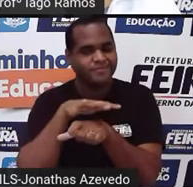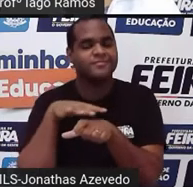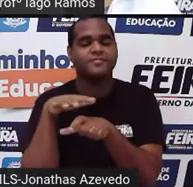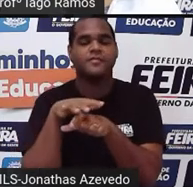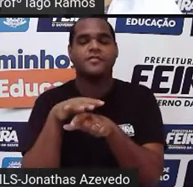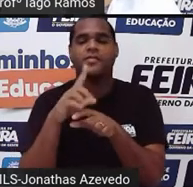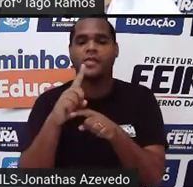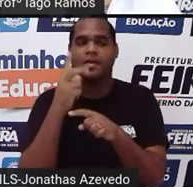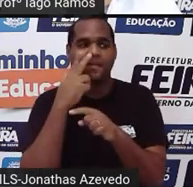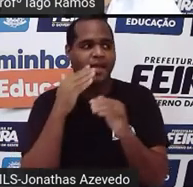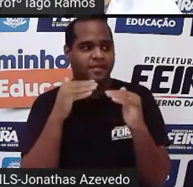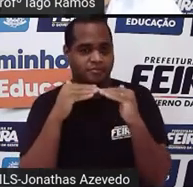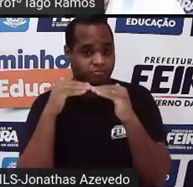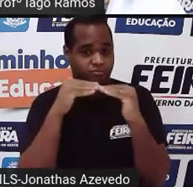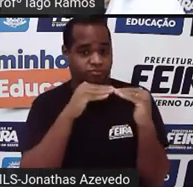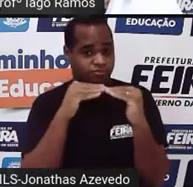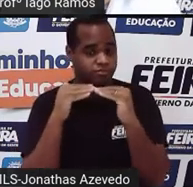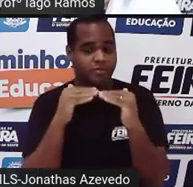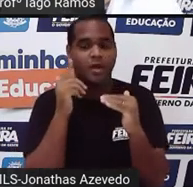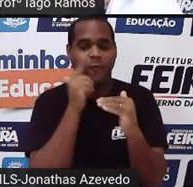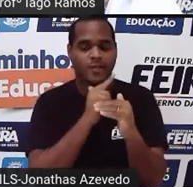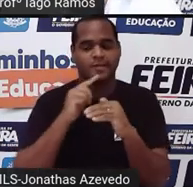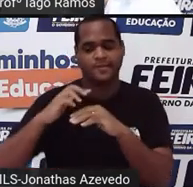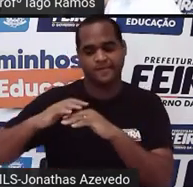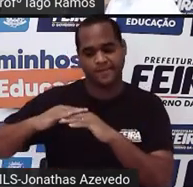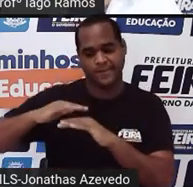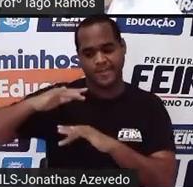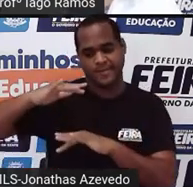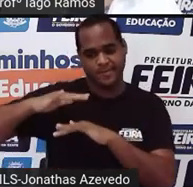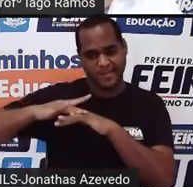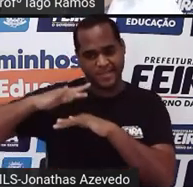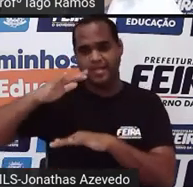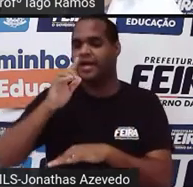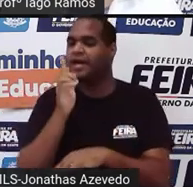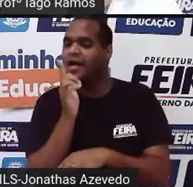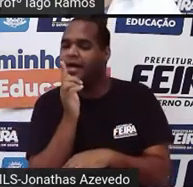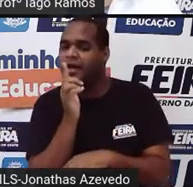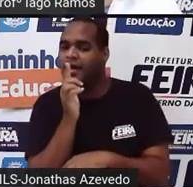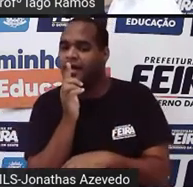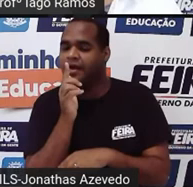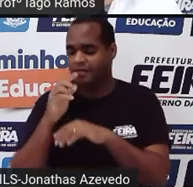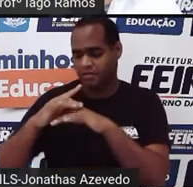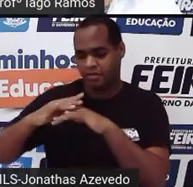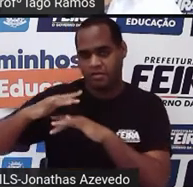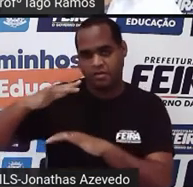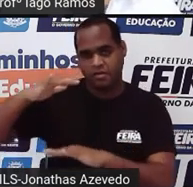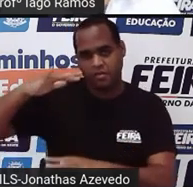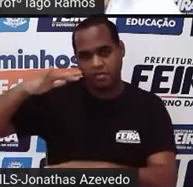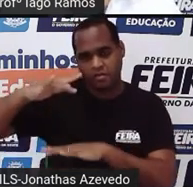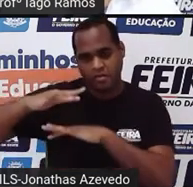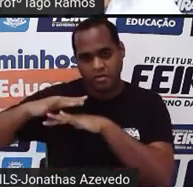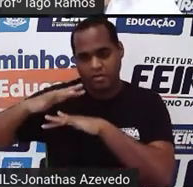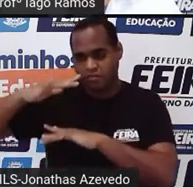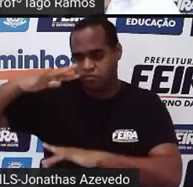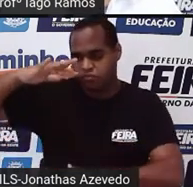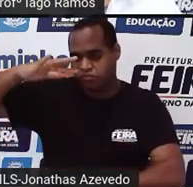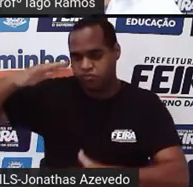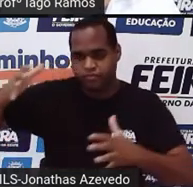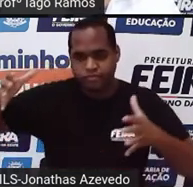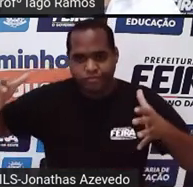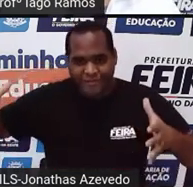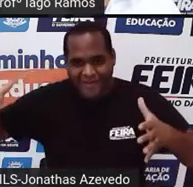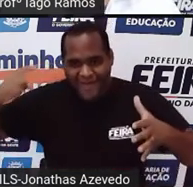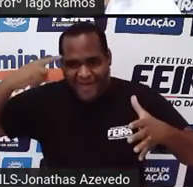você consegue encher ele, né? Por exemplo, com mil litros de água, tá? Uma